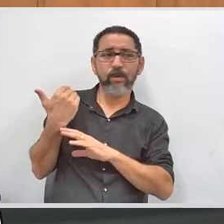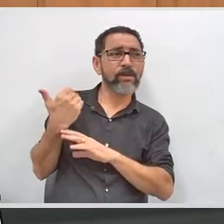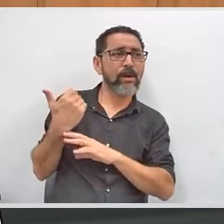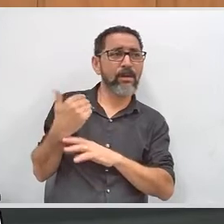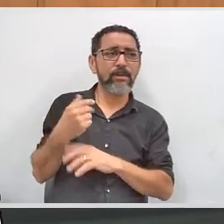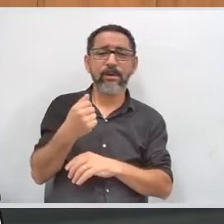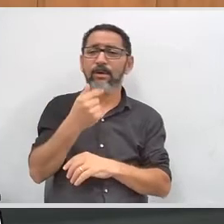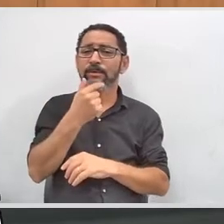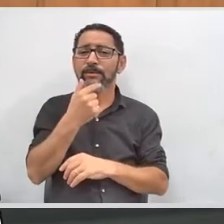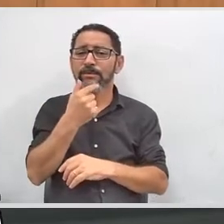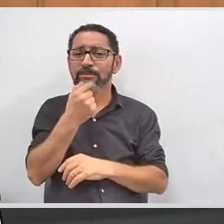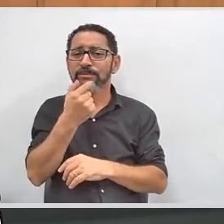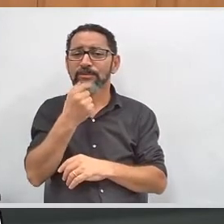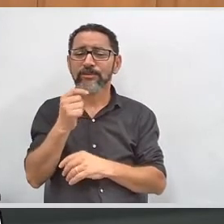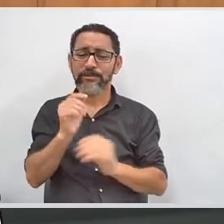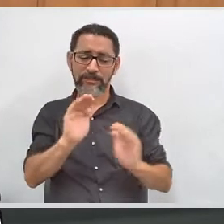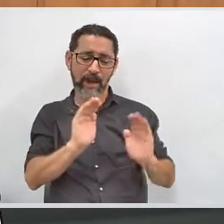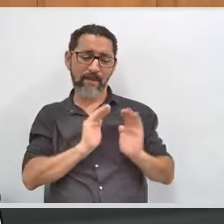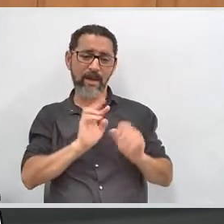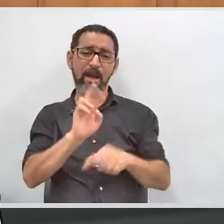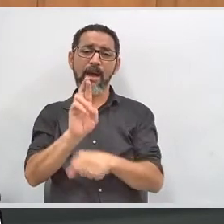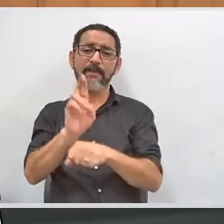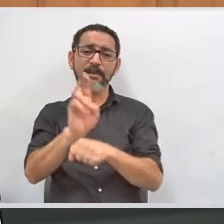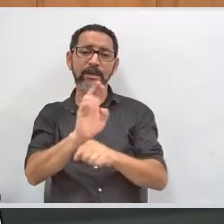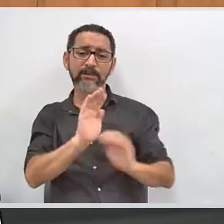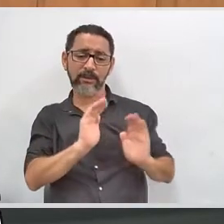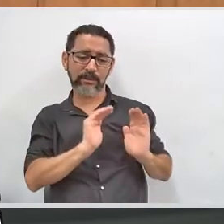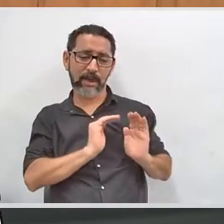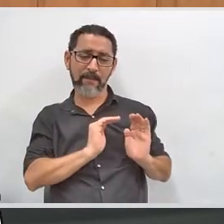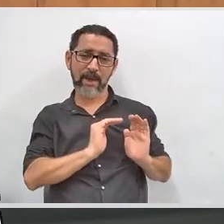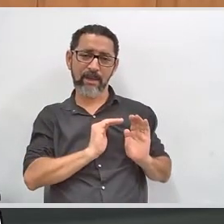agora da PAI trouxe a questão